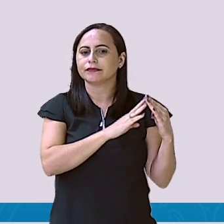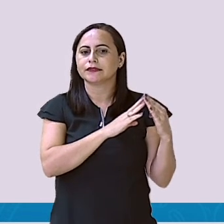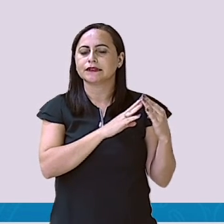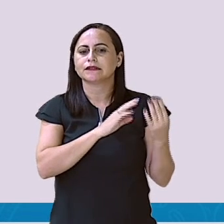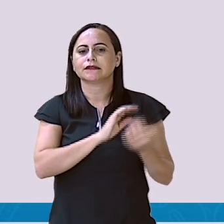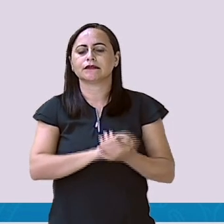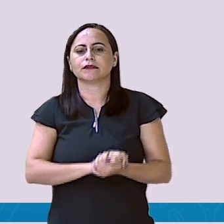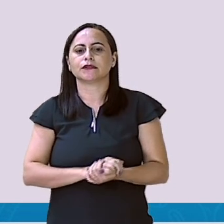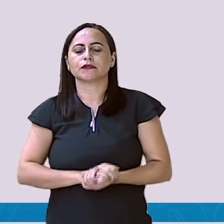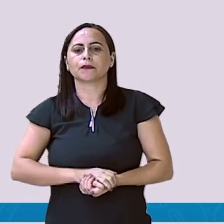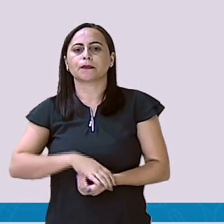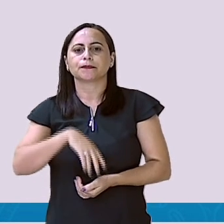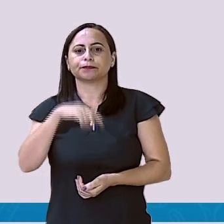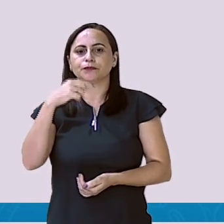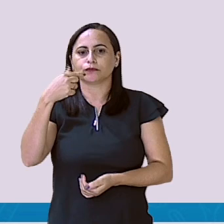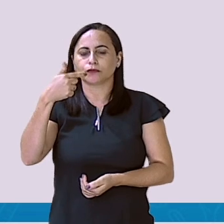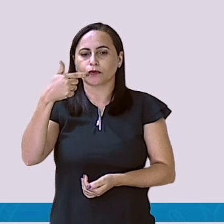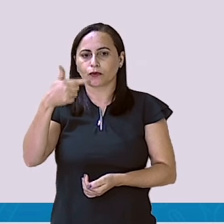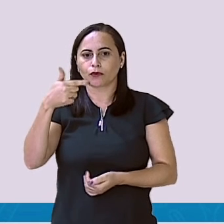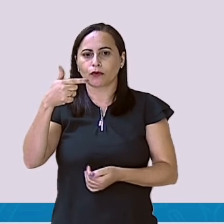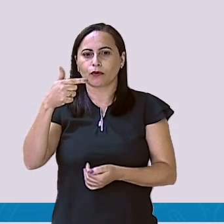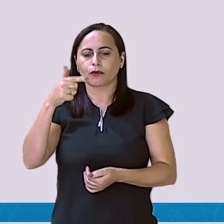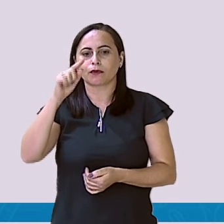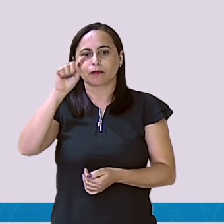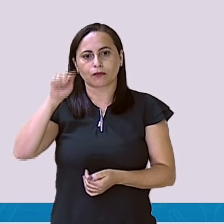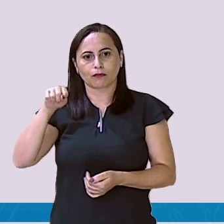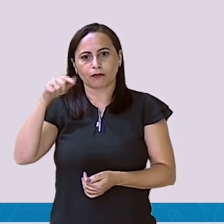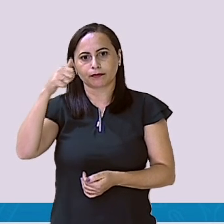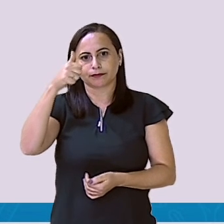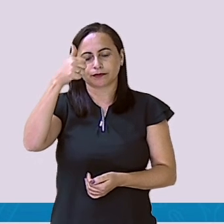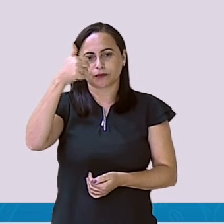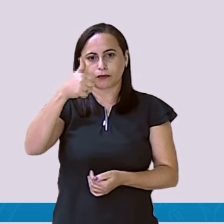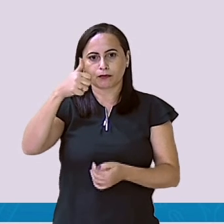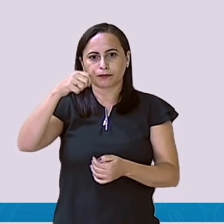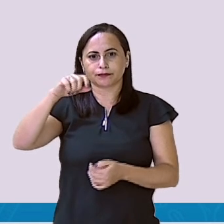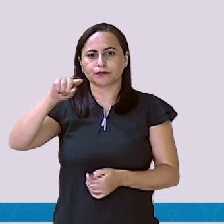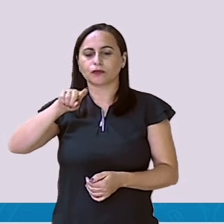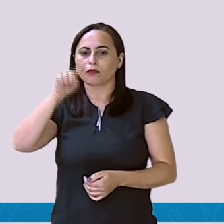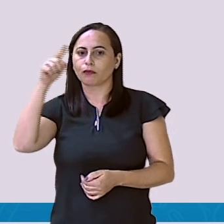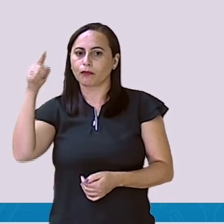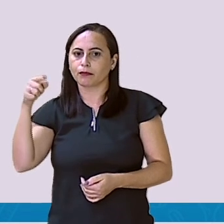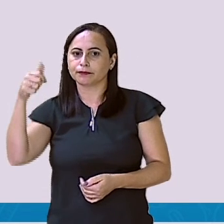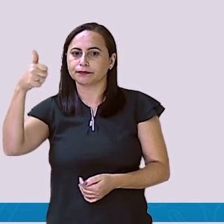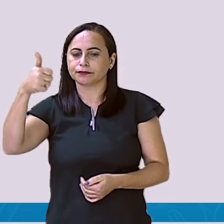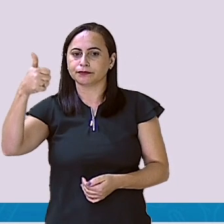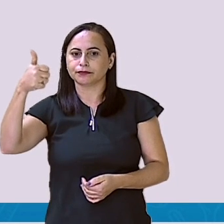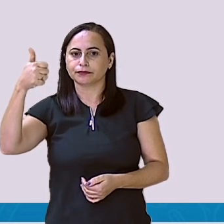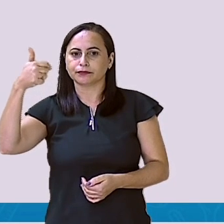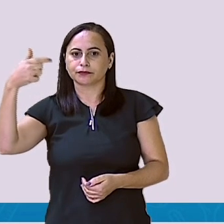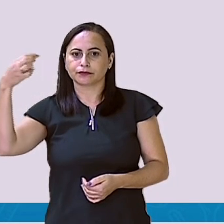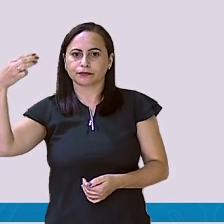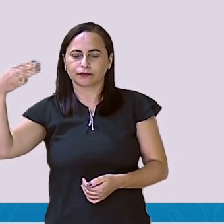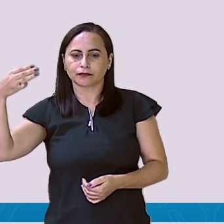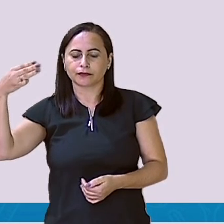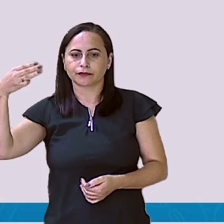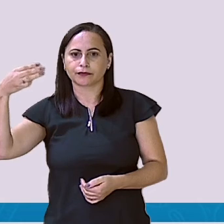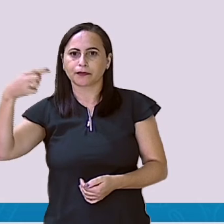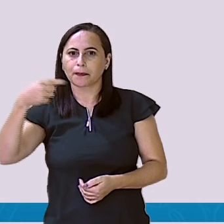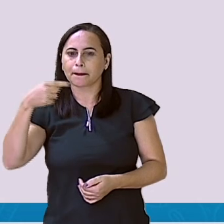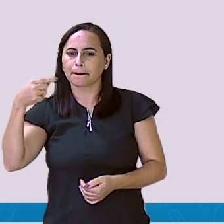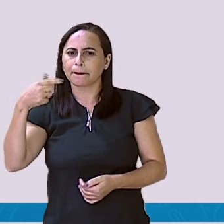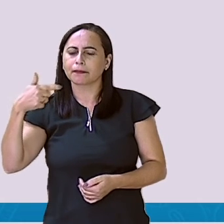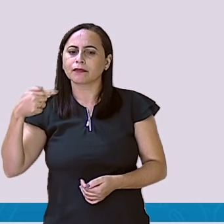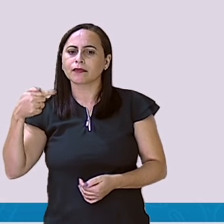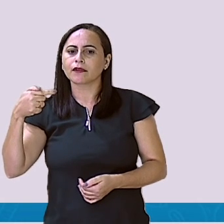Vai pra lá 10, mas eu já tenho 3, ficando 13. E 13 menos 7